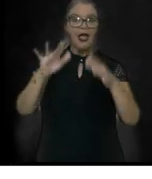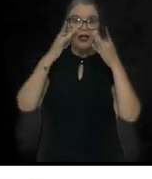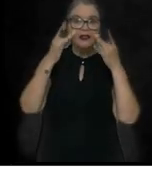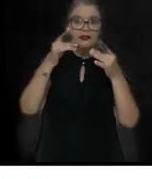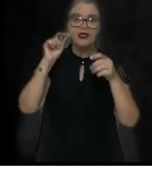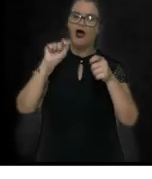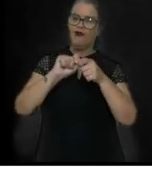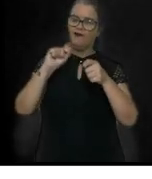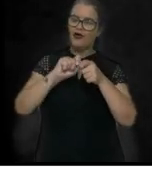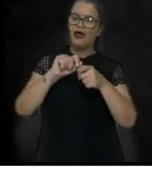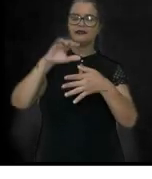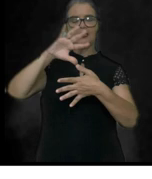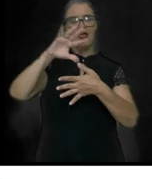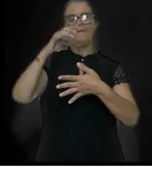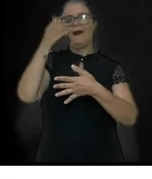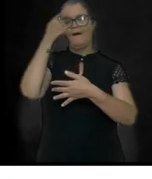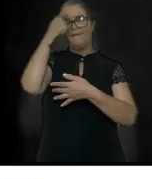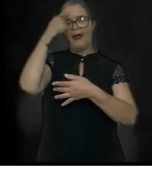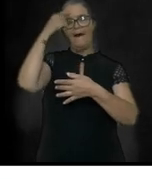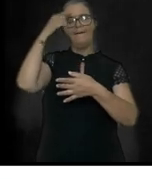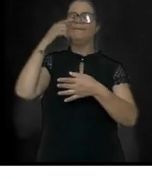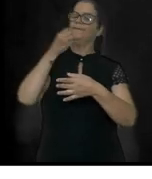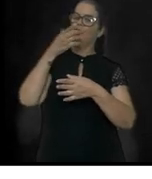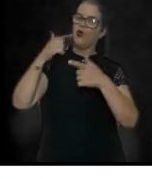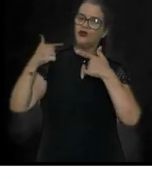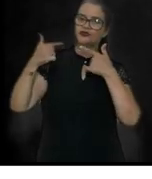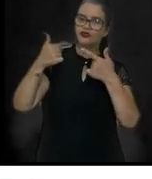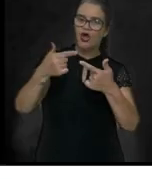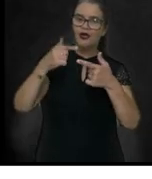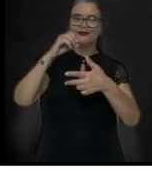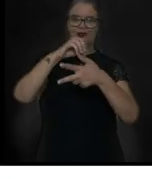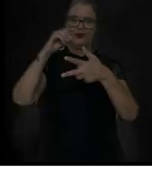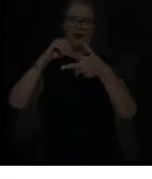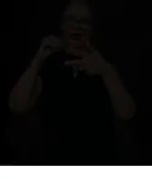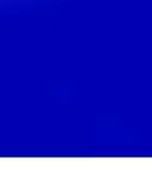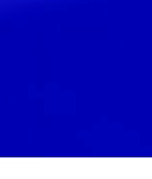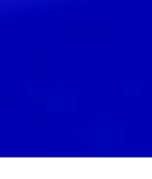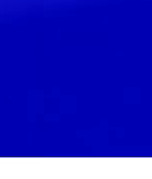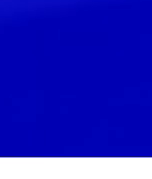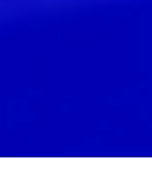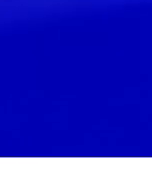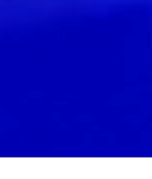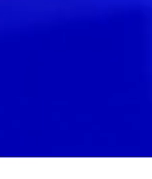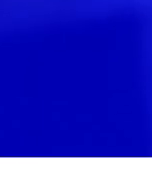mental e boa sorte no Enem. Até a próxima dica.